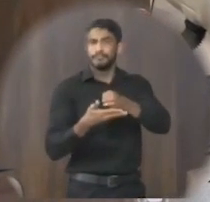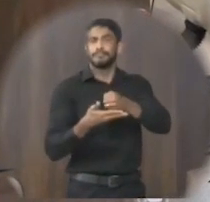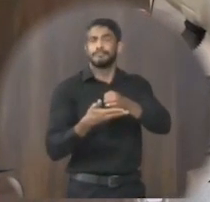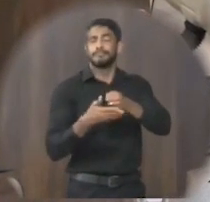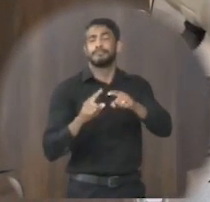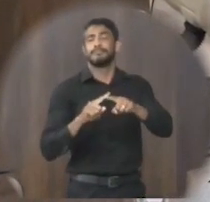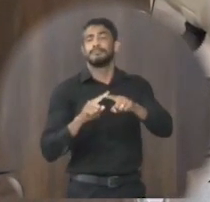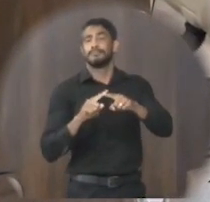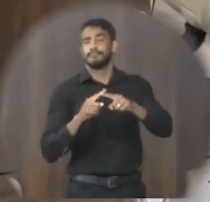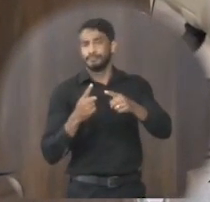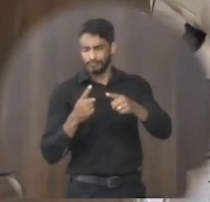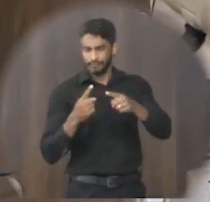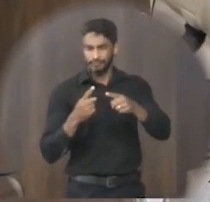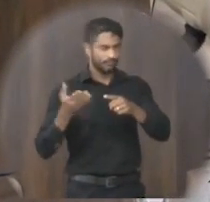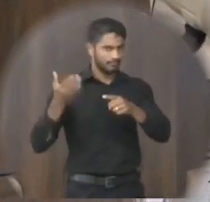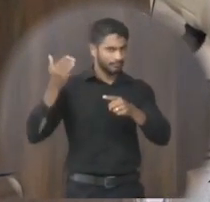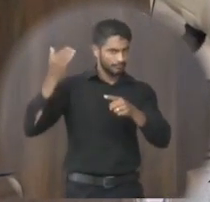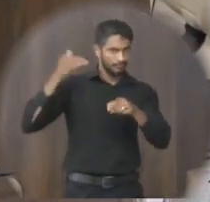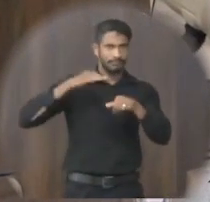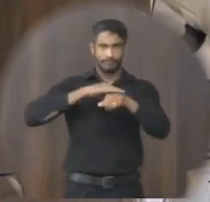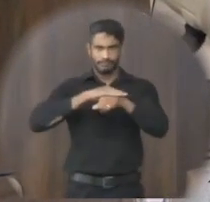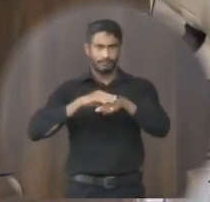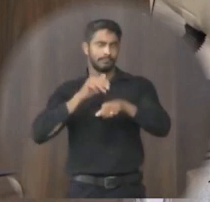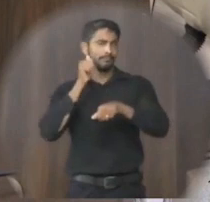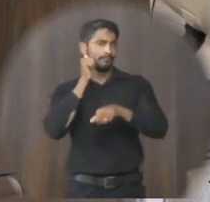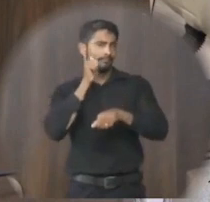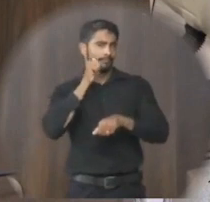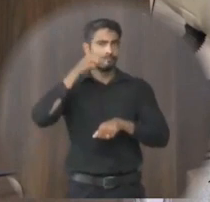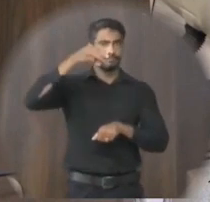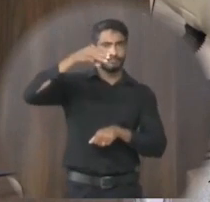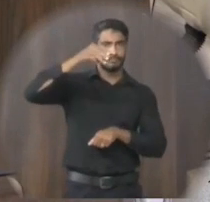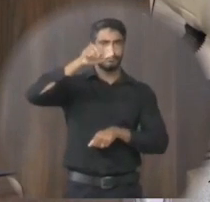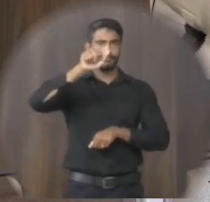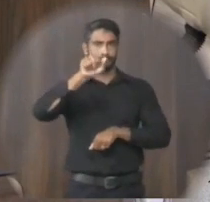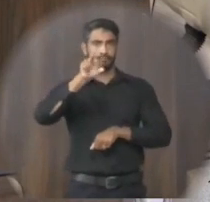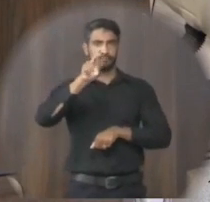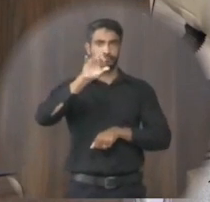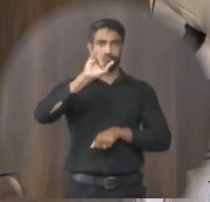mais cedo eu conversei com a Marileia que está aqui presente